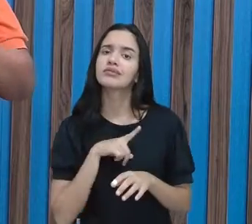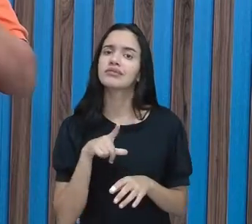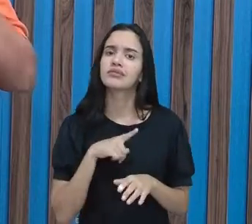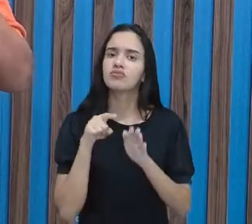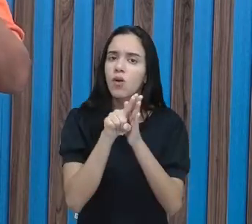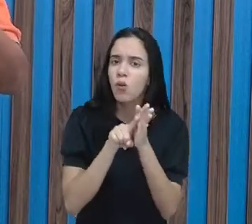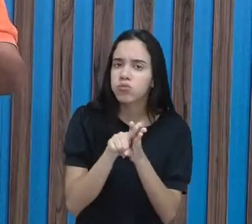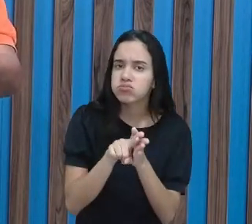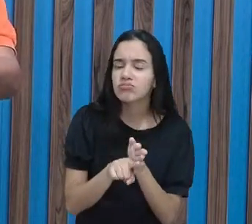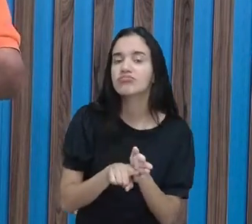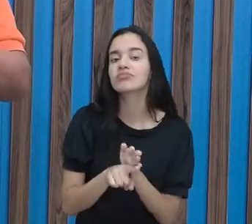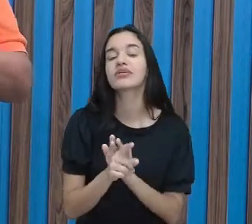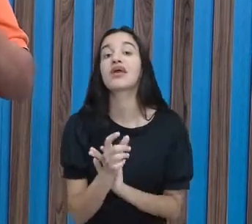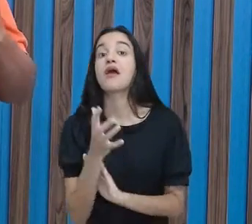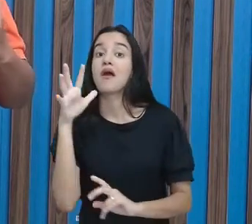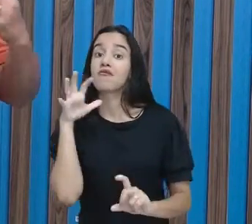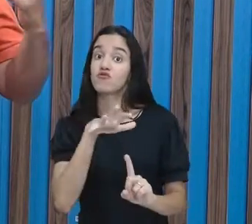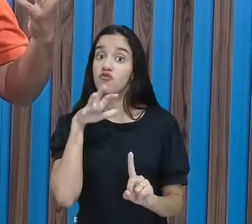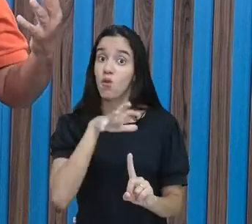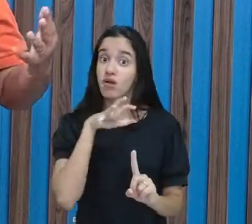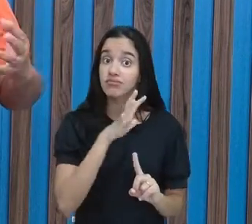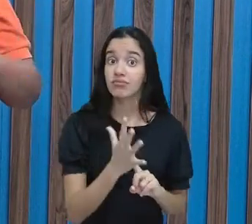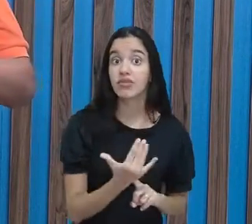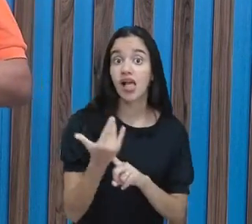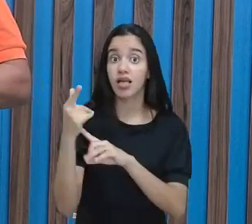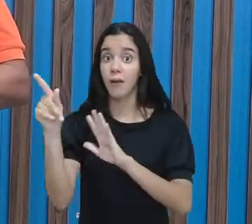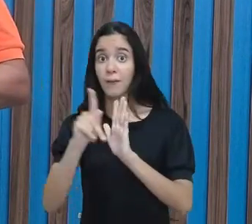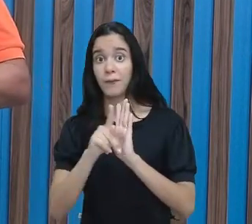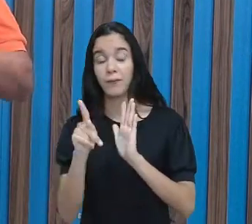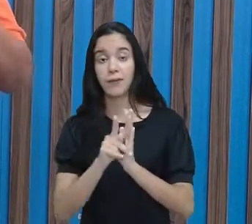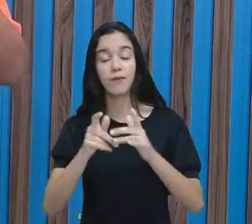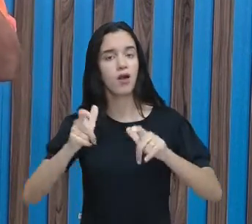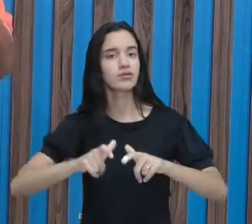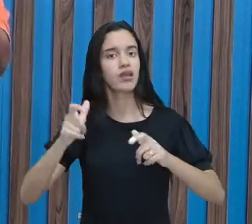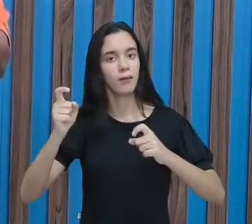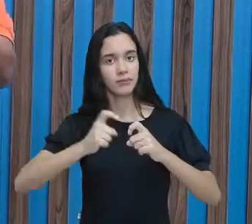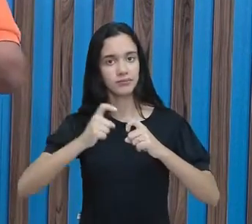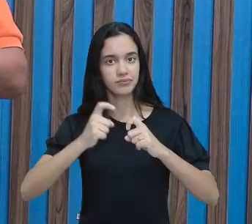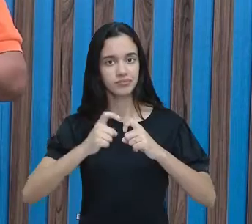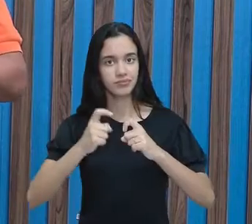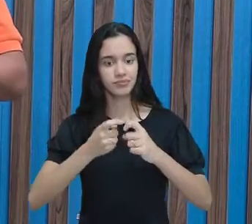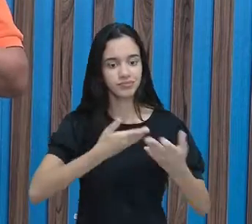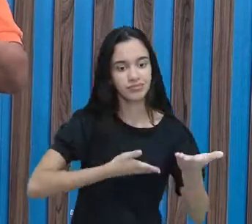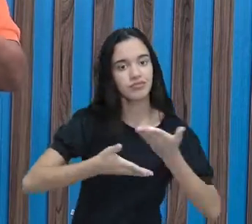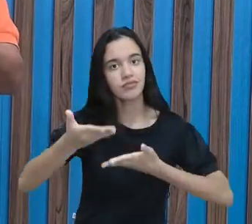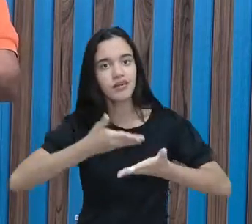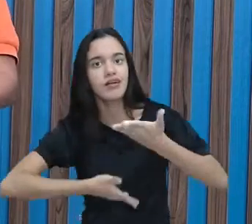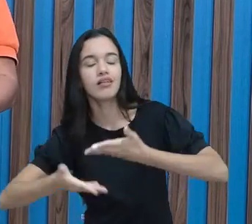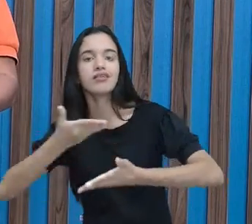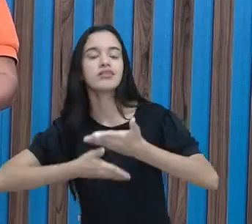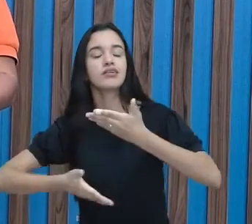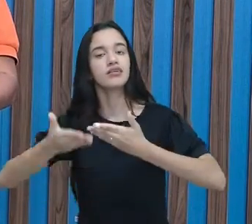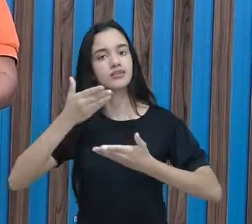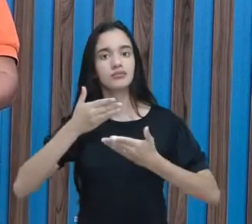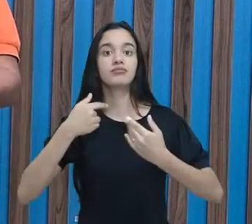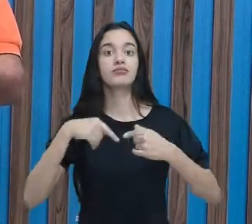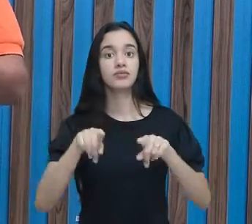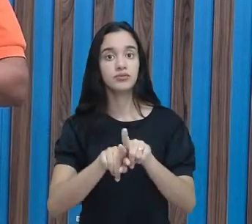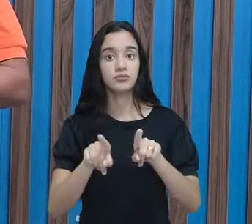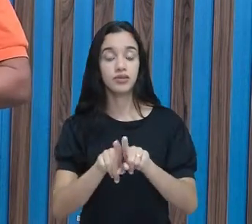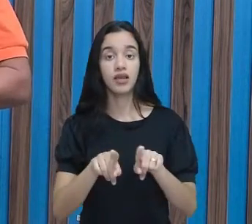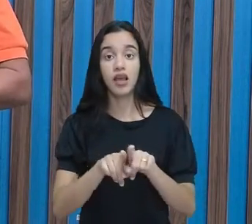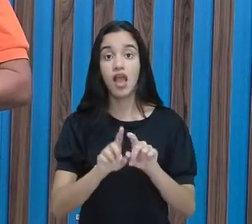médico. É uma influência da tecnologia na medicina, na relação médico-paciente.